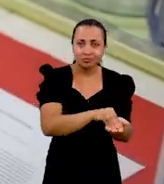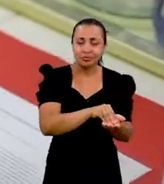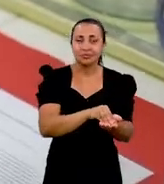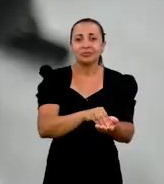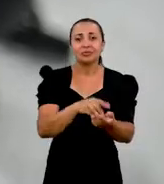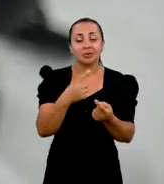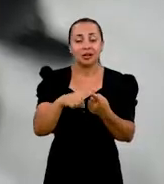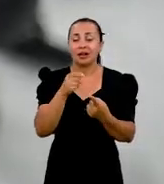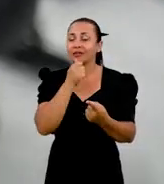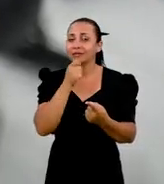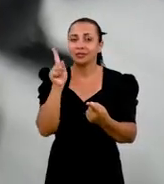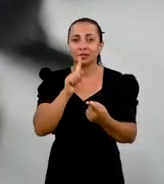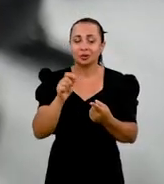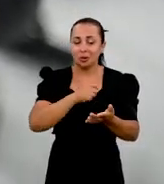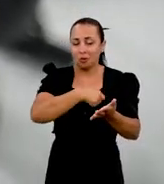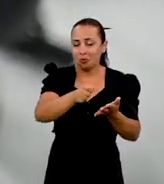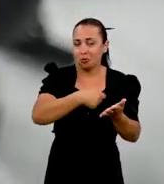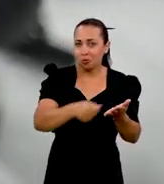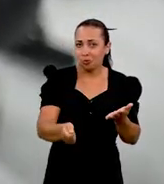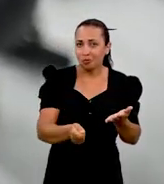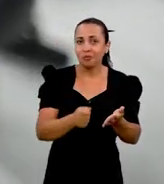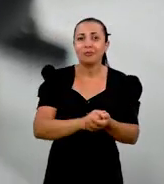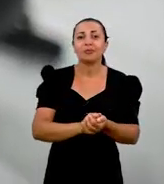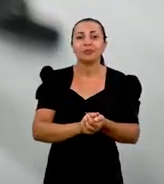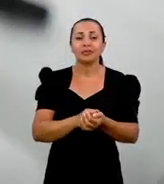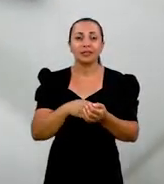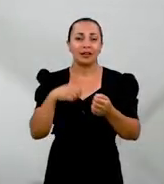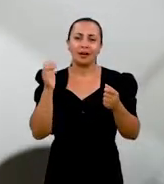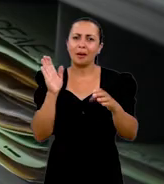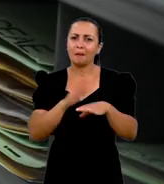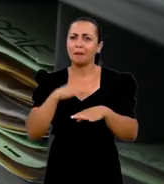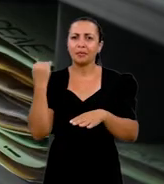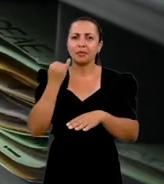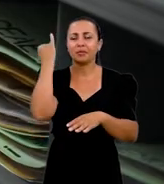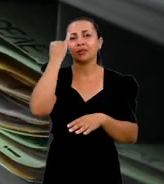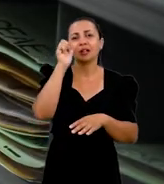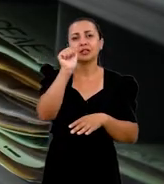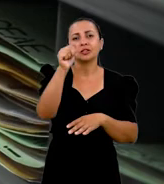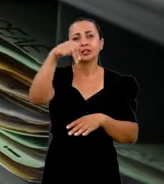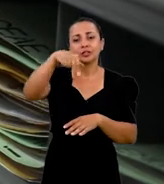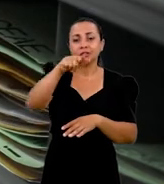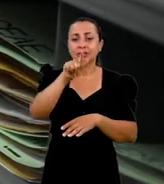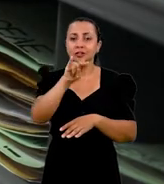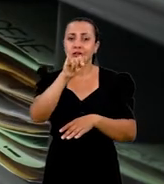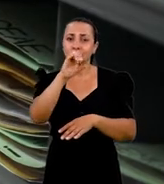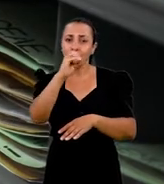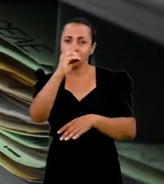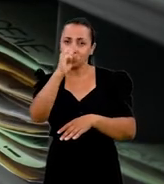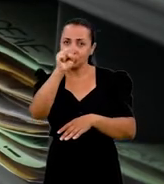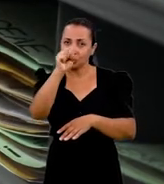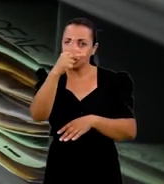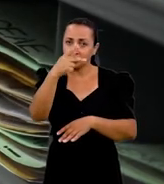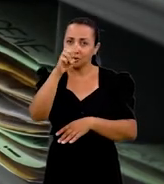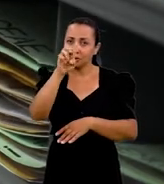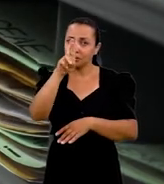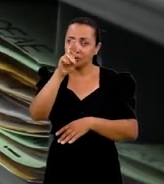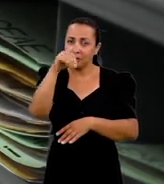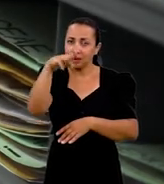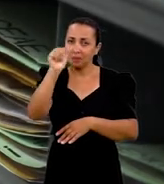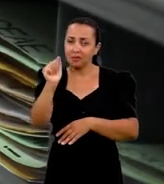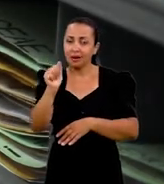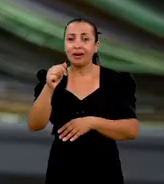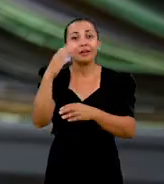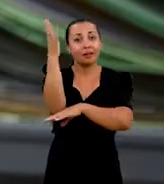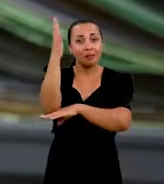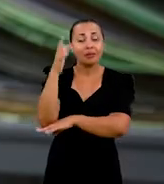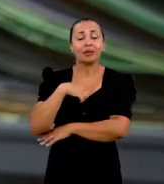incorporados ao nosso acervo, e esses materiais são principalmente de angiospermas, que são aquelas plantas com